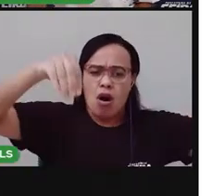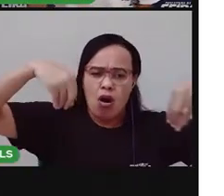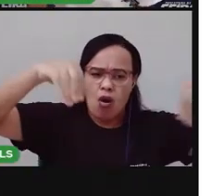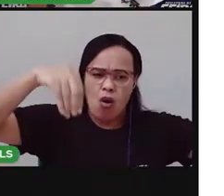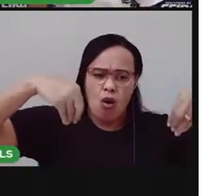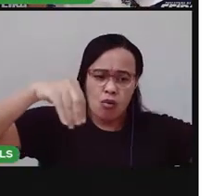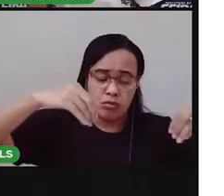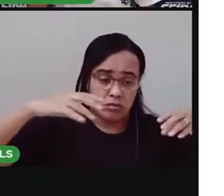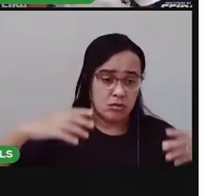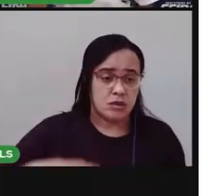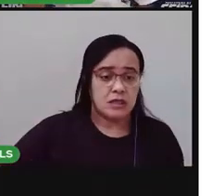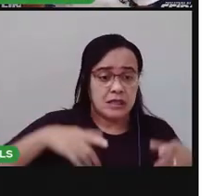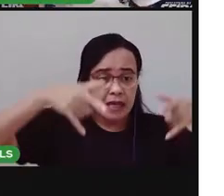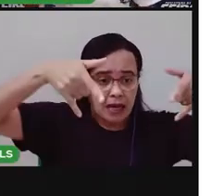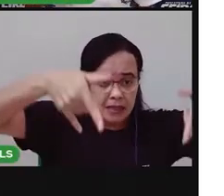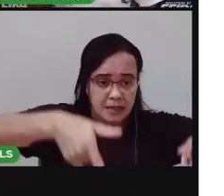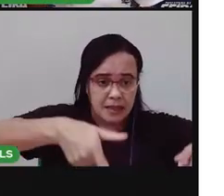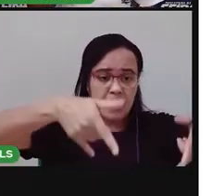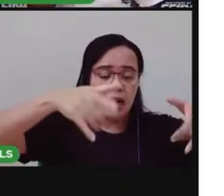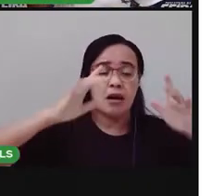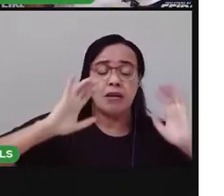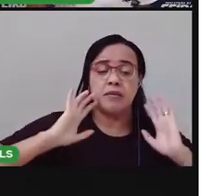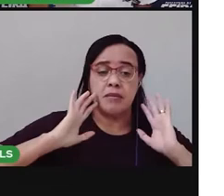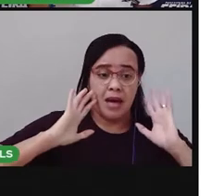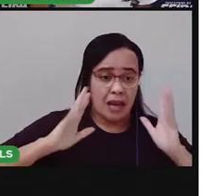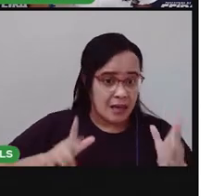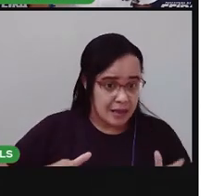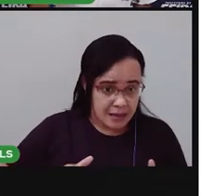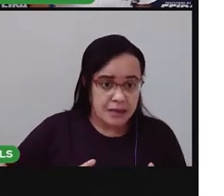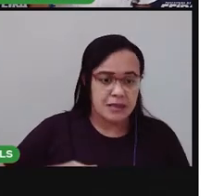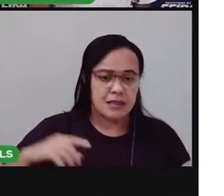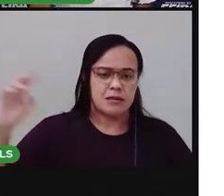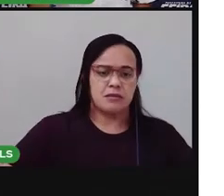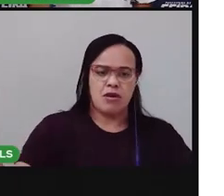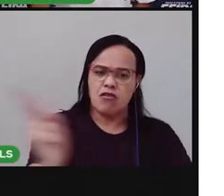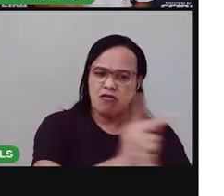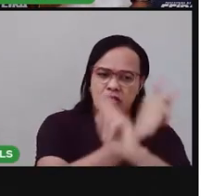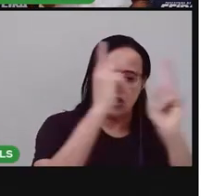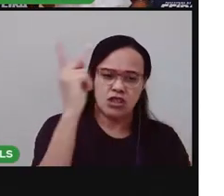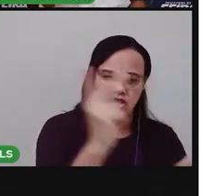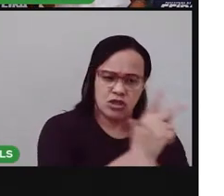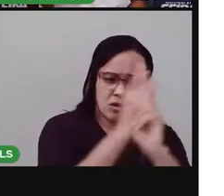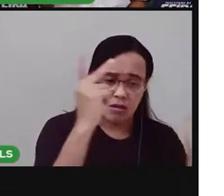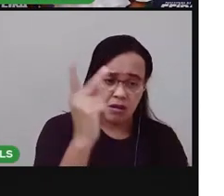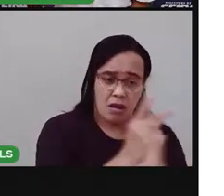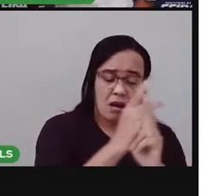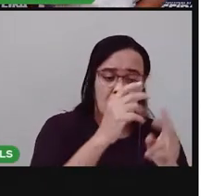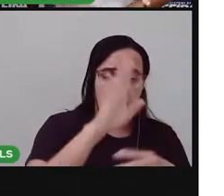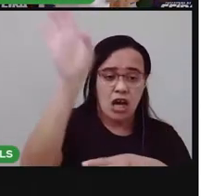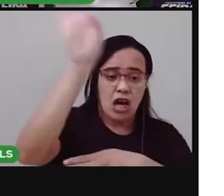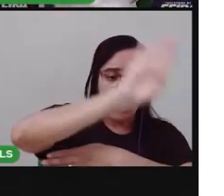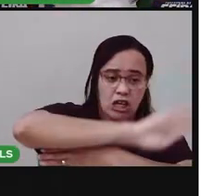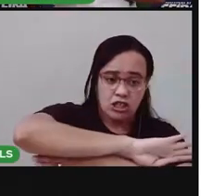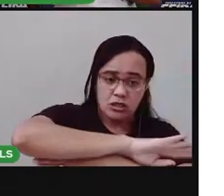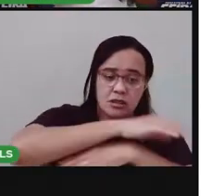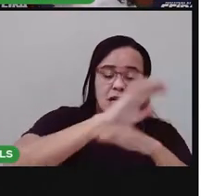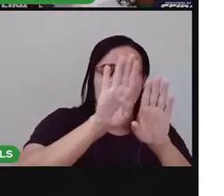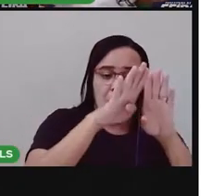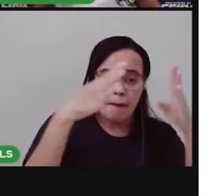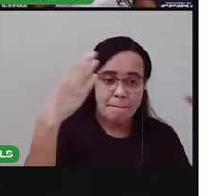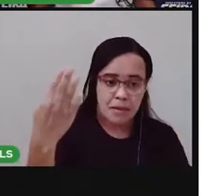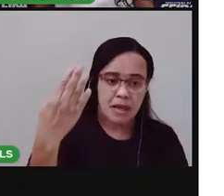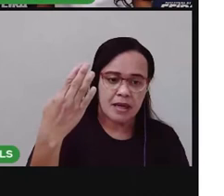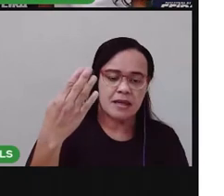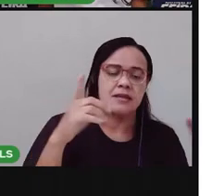e com ventilação com janelas abertas agora criança chegou o momento da aula mais